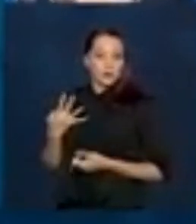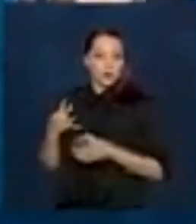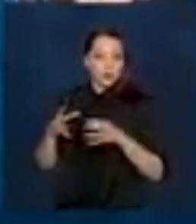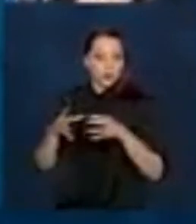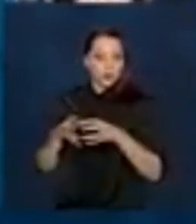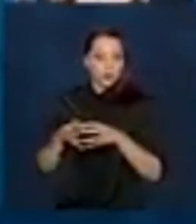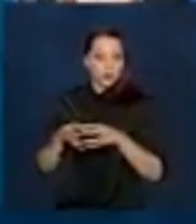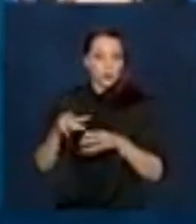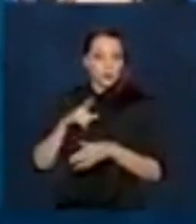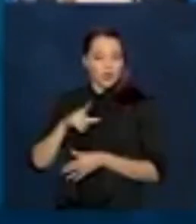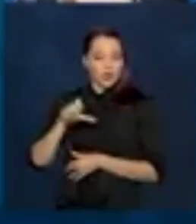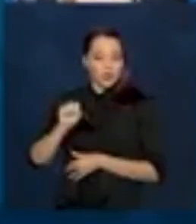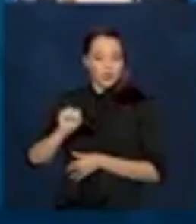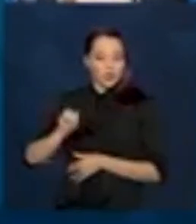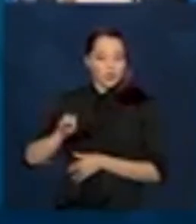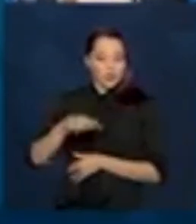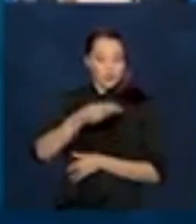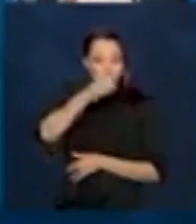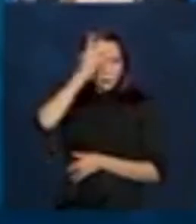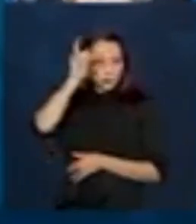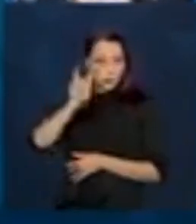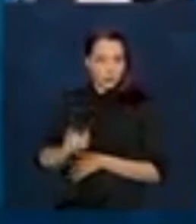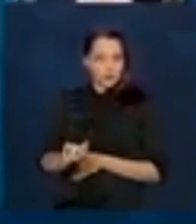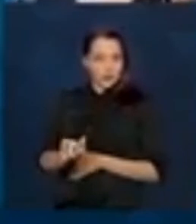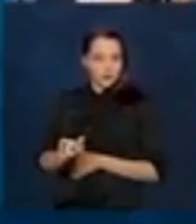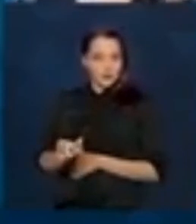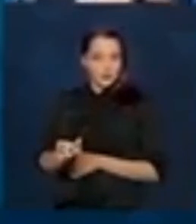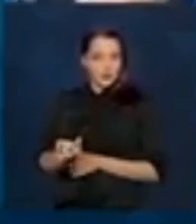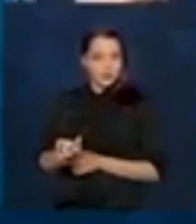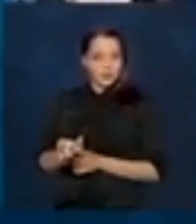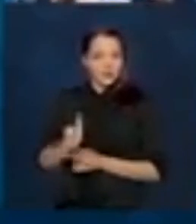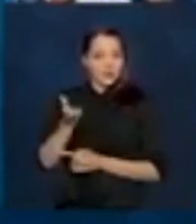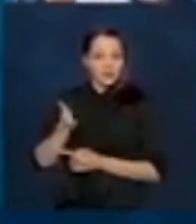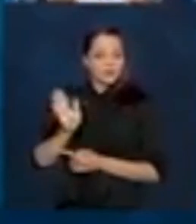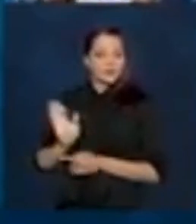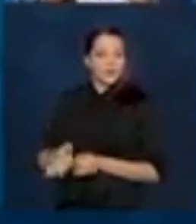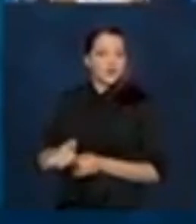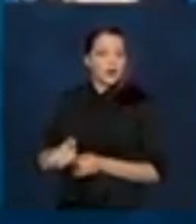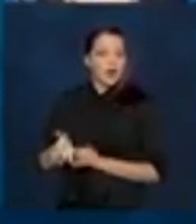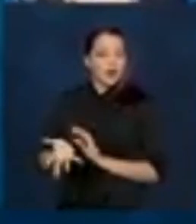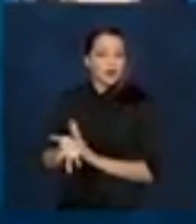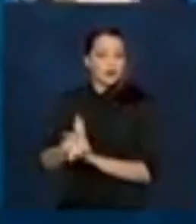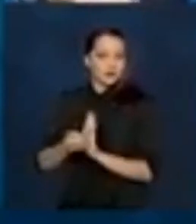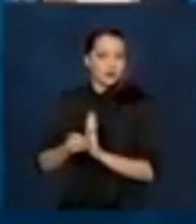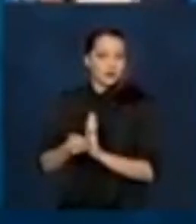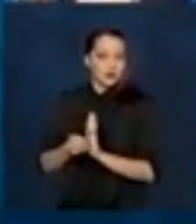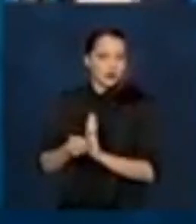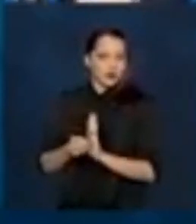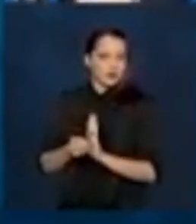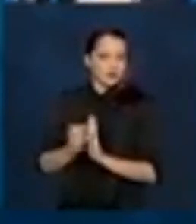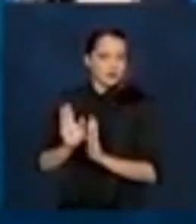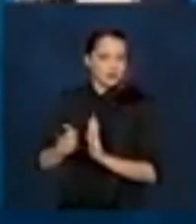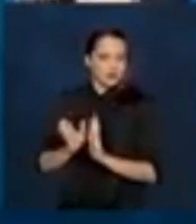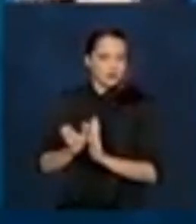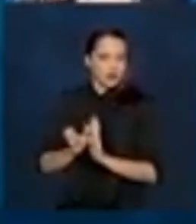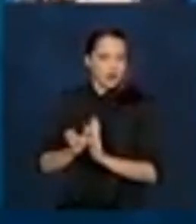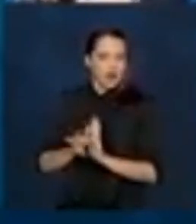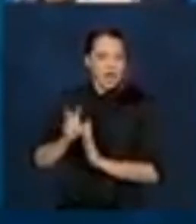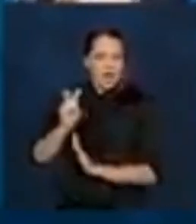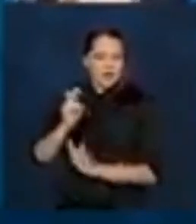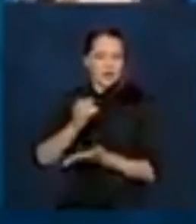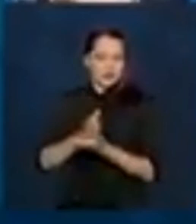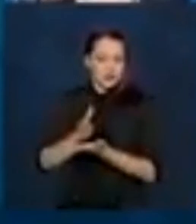nós temos 8 milhões de pessoas que já receberam o quinto